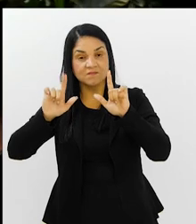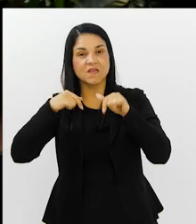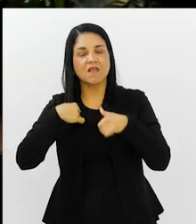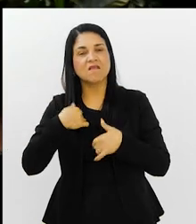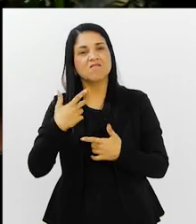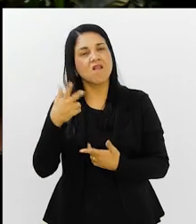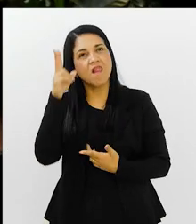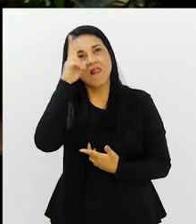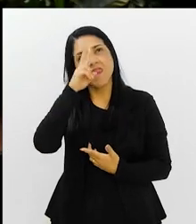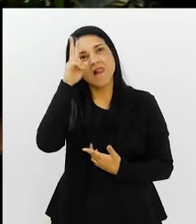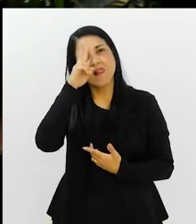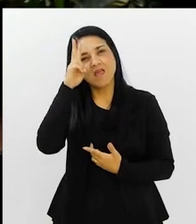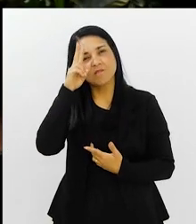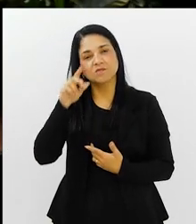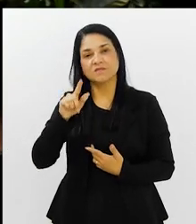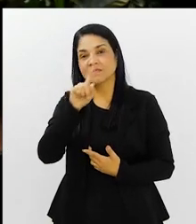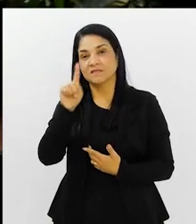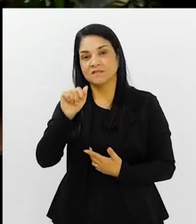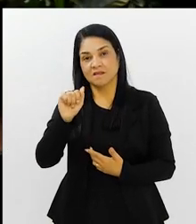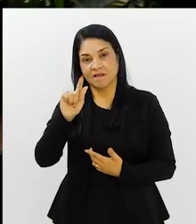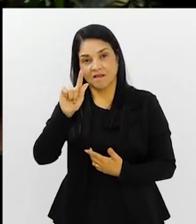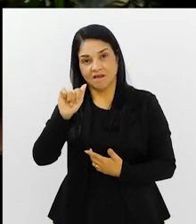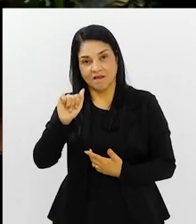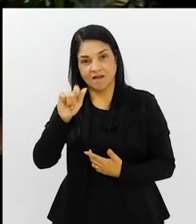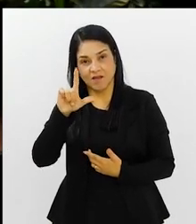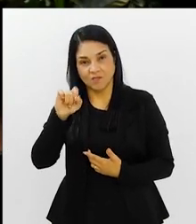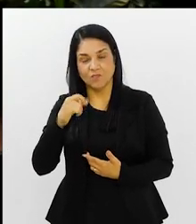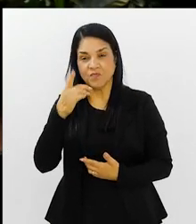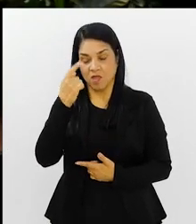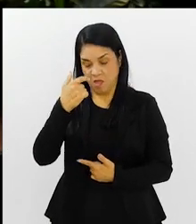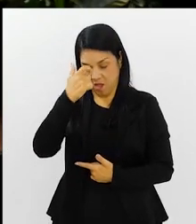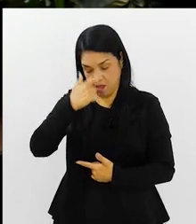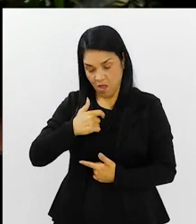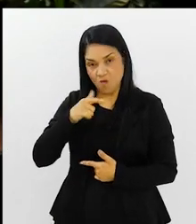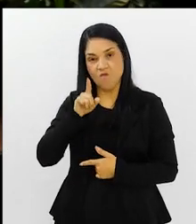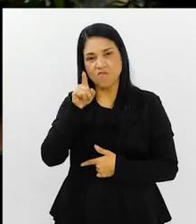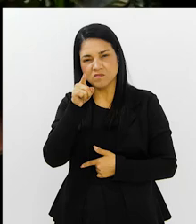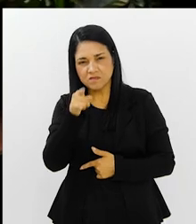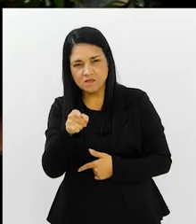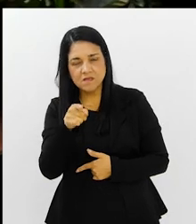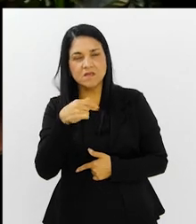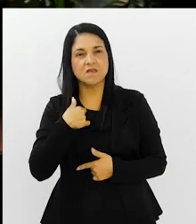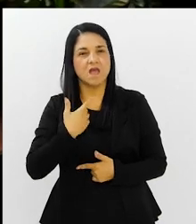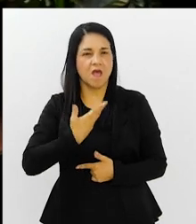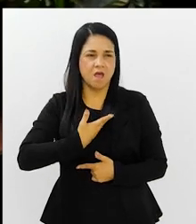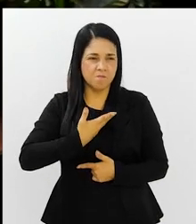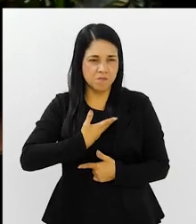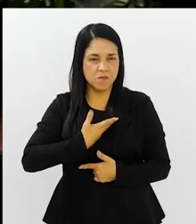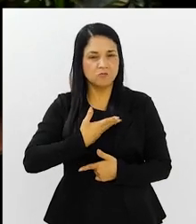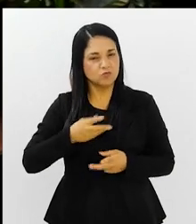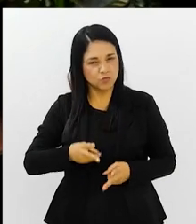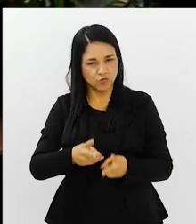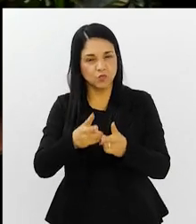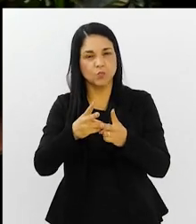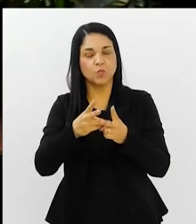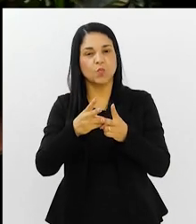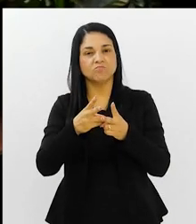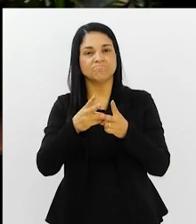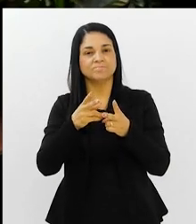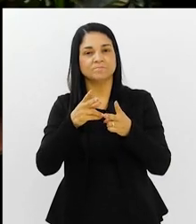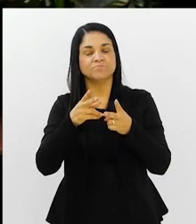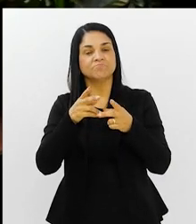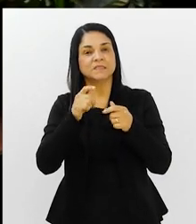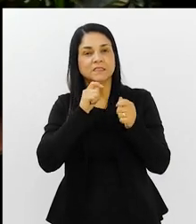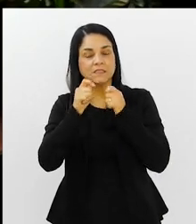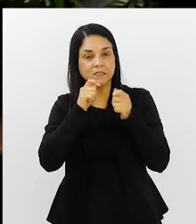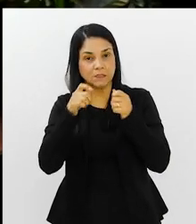Porque eu me lembro muito do Zagallo. A gente teve, eu, você, os outros colegas aí que ainda continuam fazendo